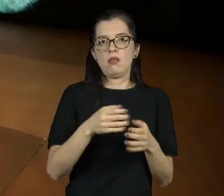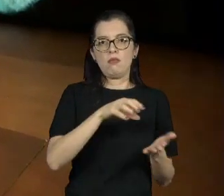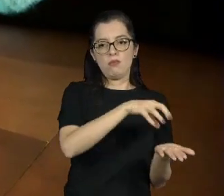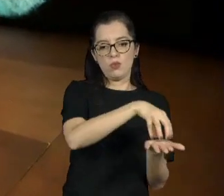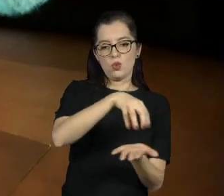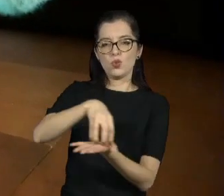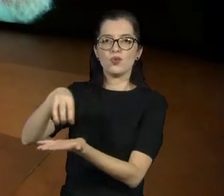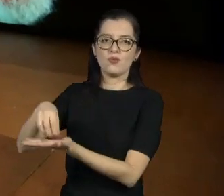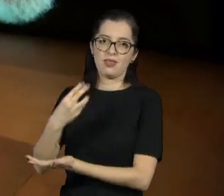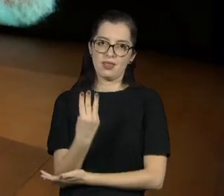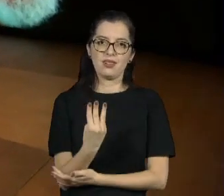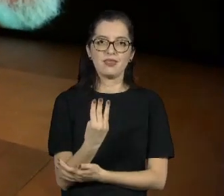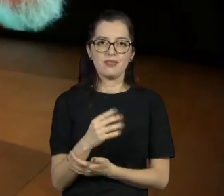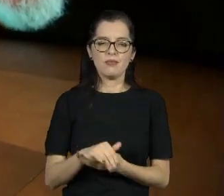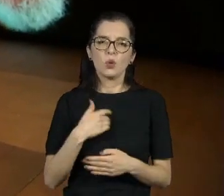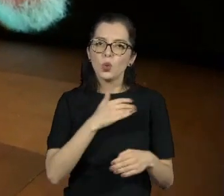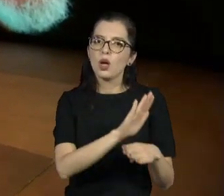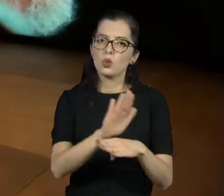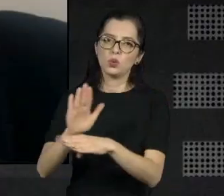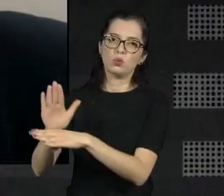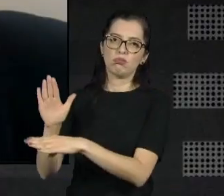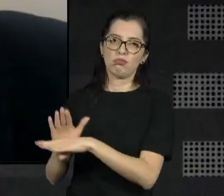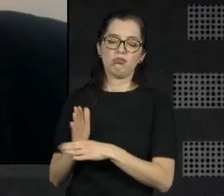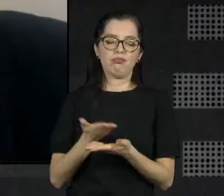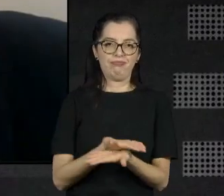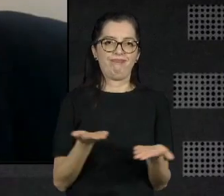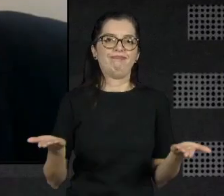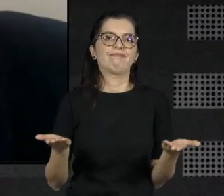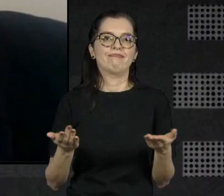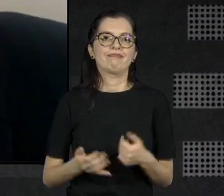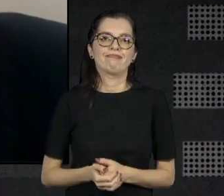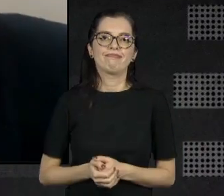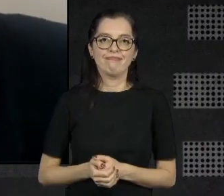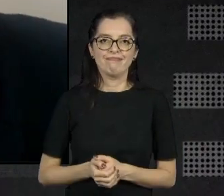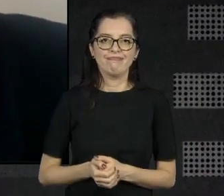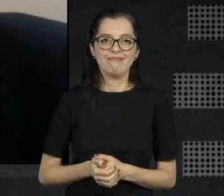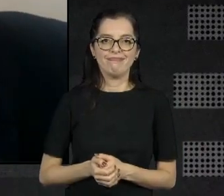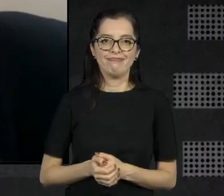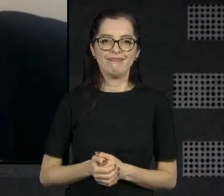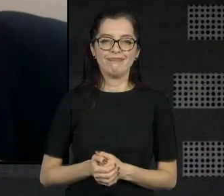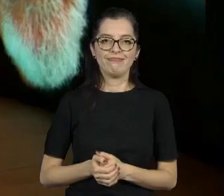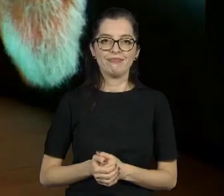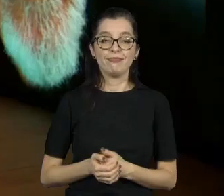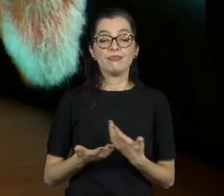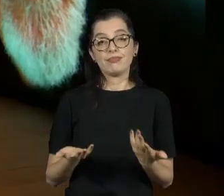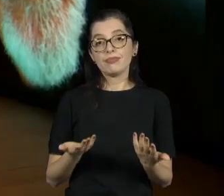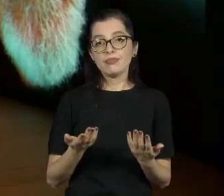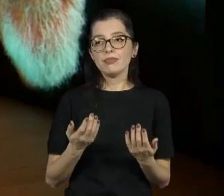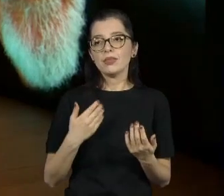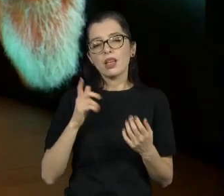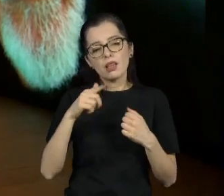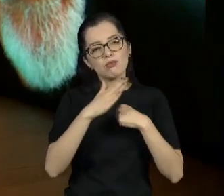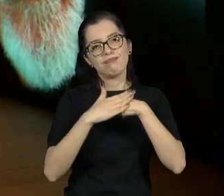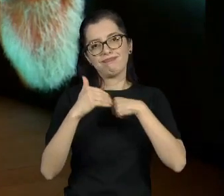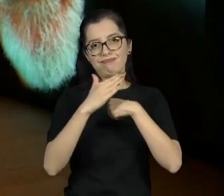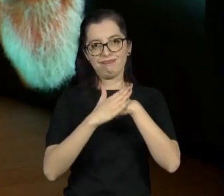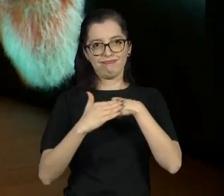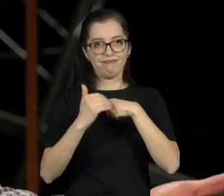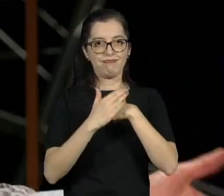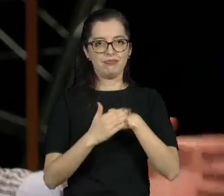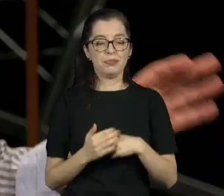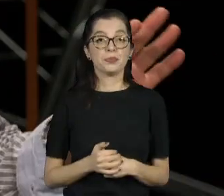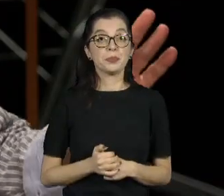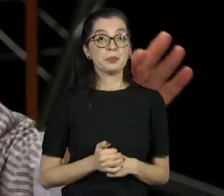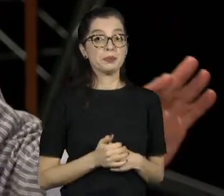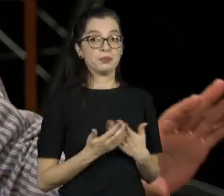causas, que eu acredito, essa função de um artista, eu acho. Maravilha. espero que essa esteira